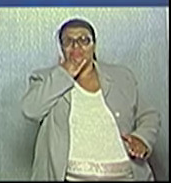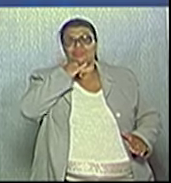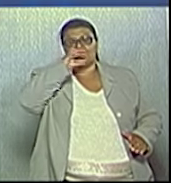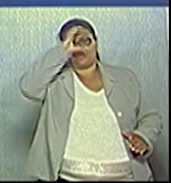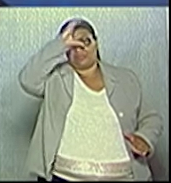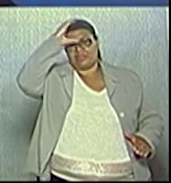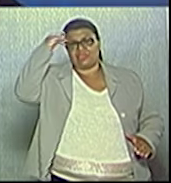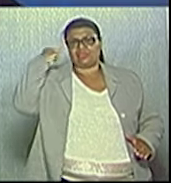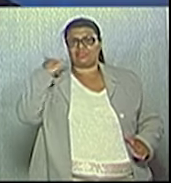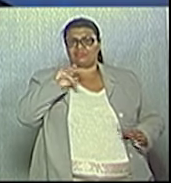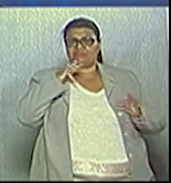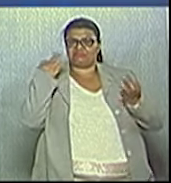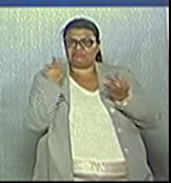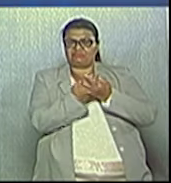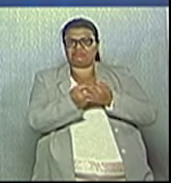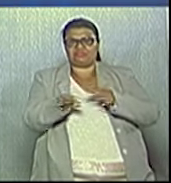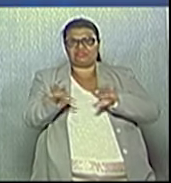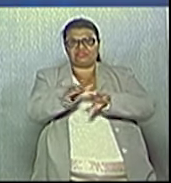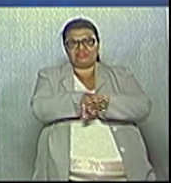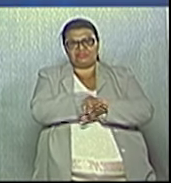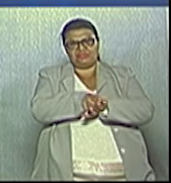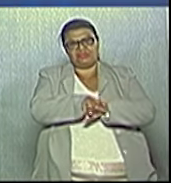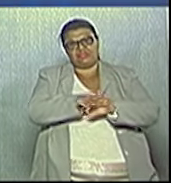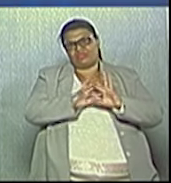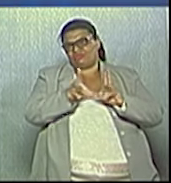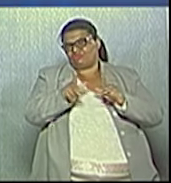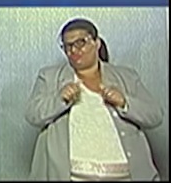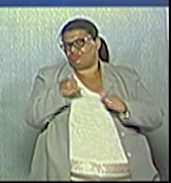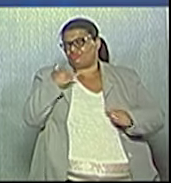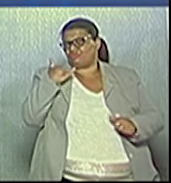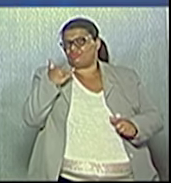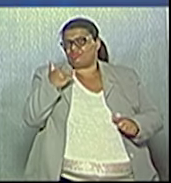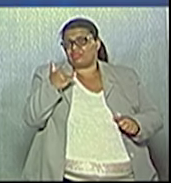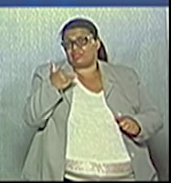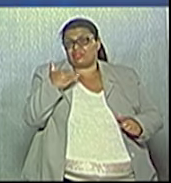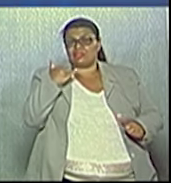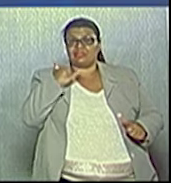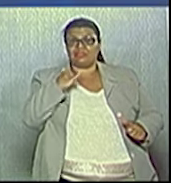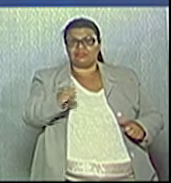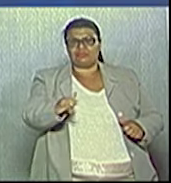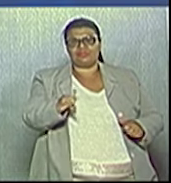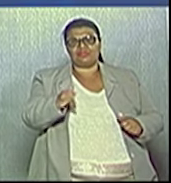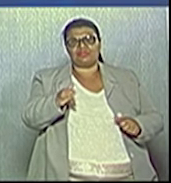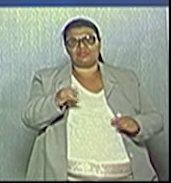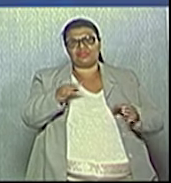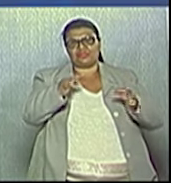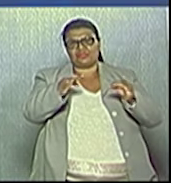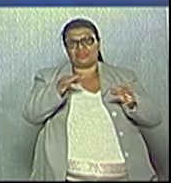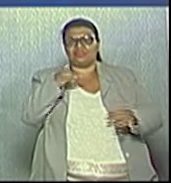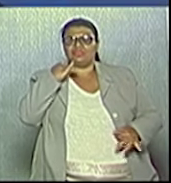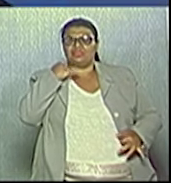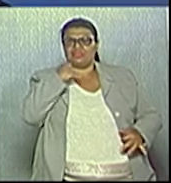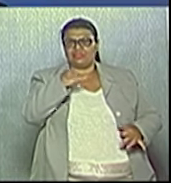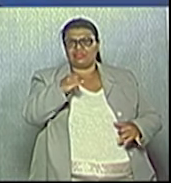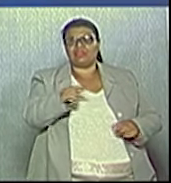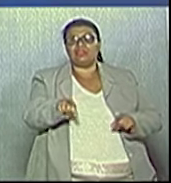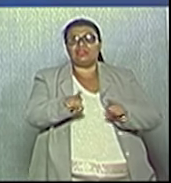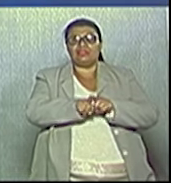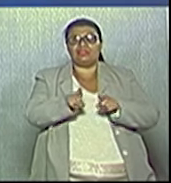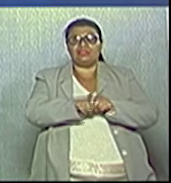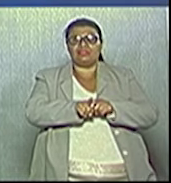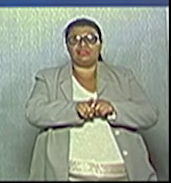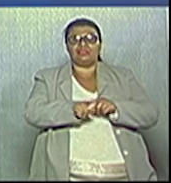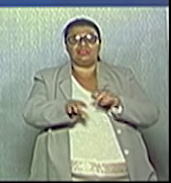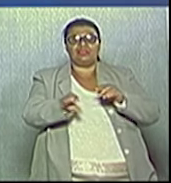família, ataques, totalmente desviando da pergunta. Já que o senhor pediu para julgar pela sua história, pelo que o senhor fez, vamos julgar então o senhor como